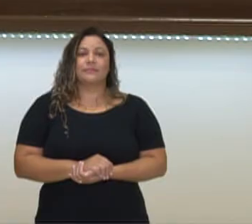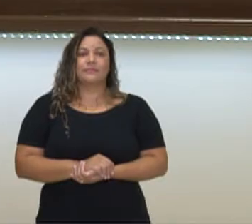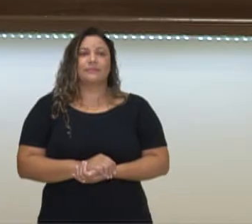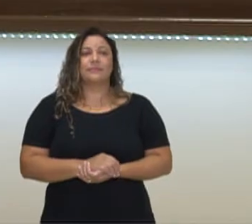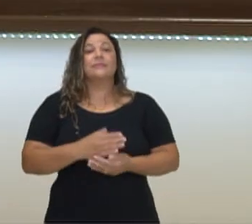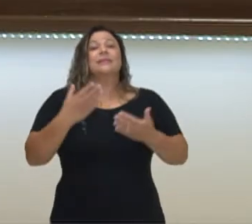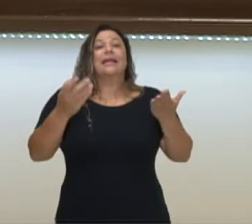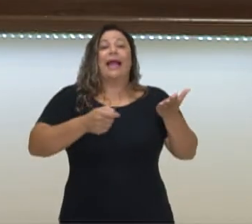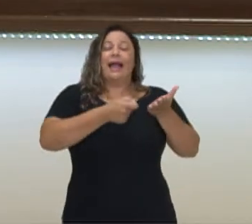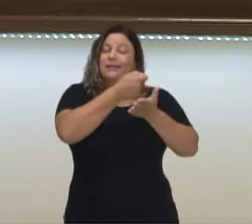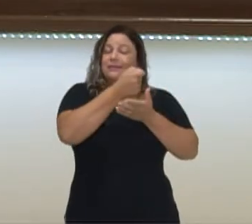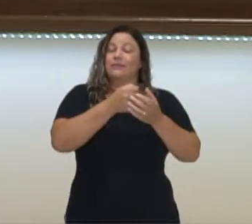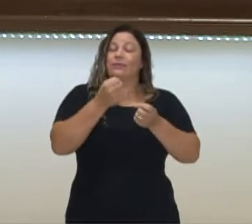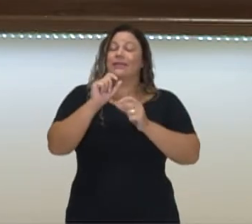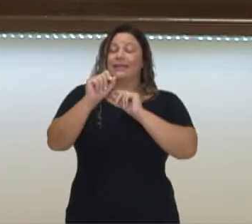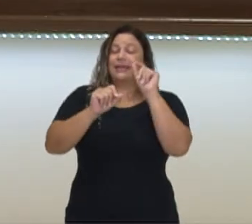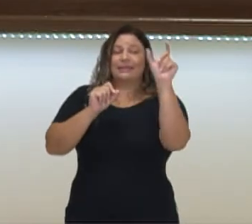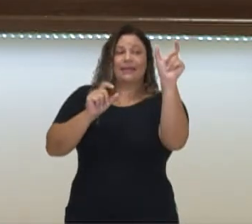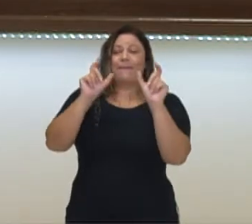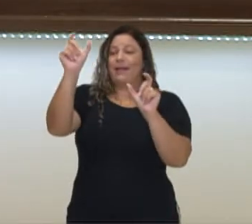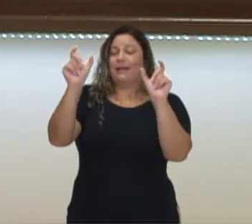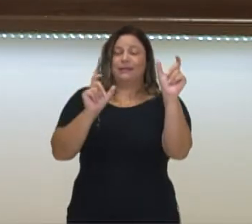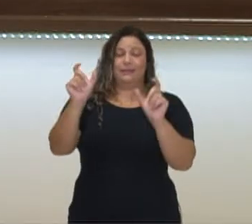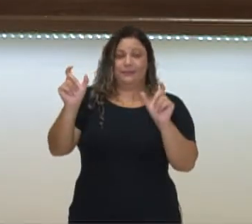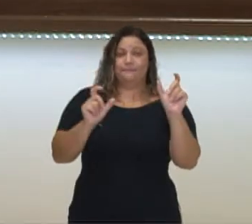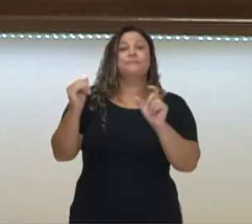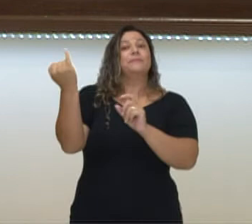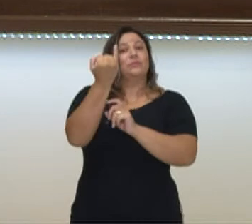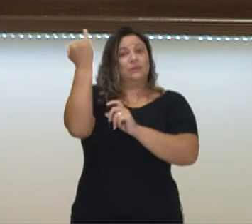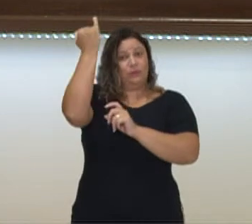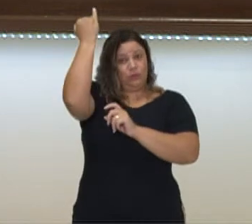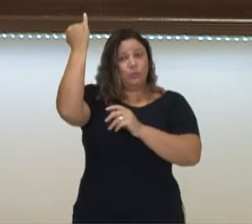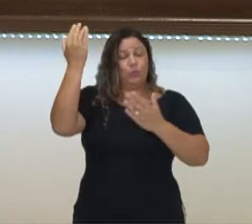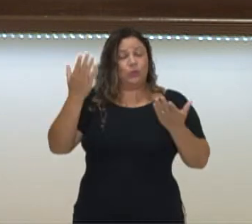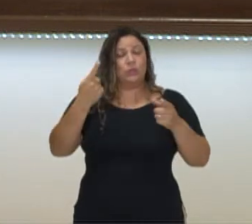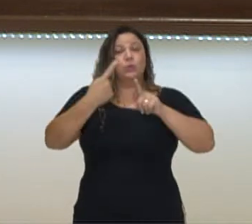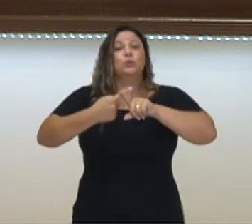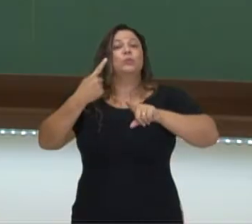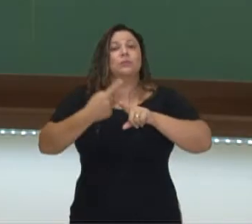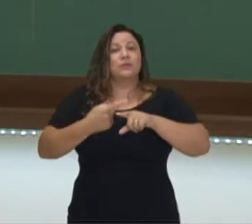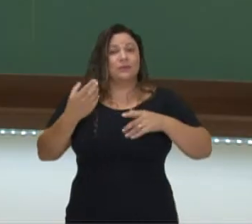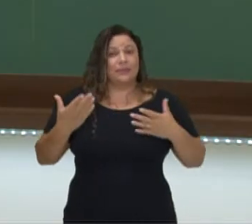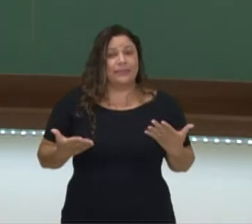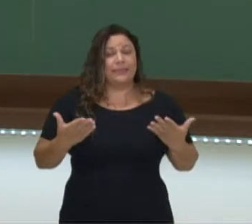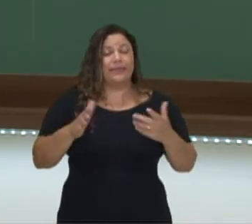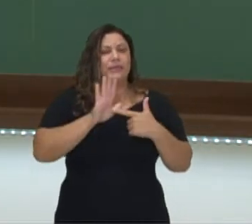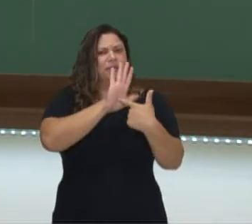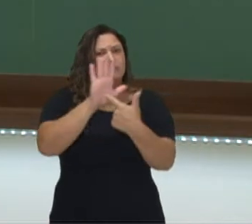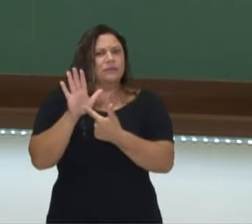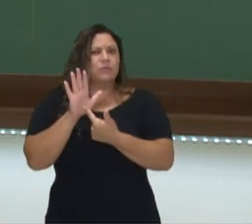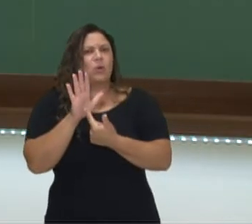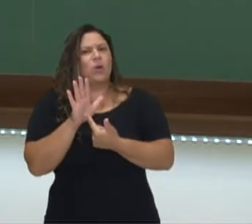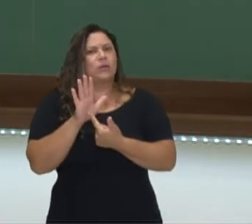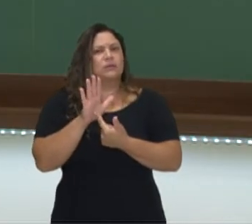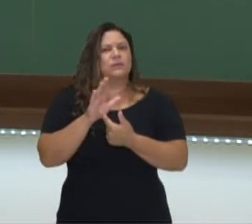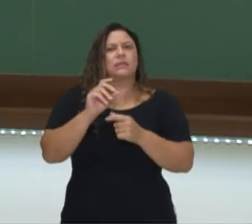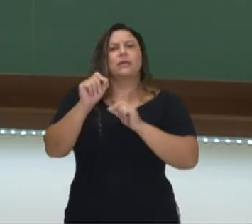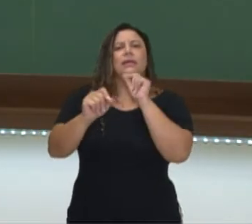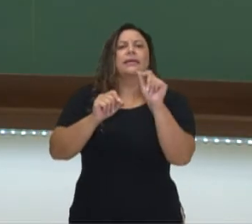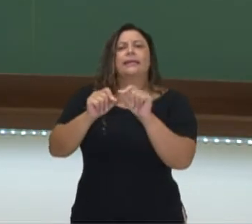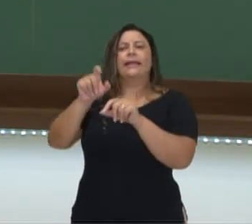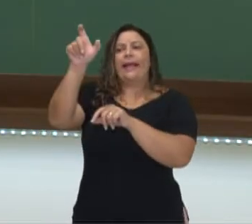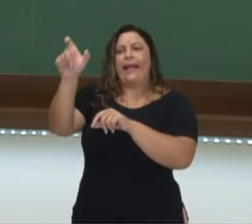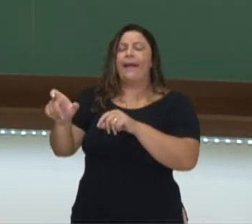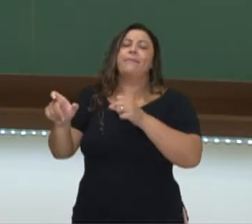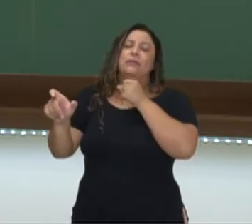Essas expressões que a gente viu ali, elas são importantes por quê? Porque elas indicam que o entrevistado, a